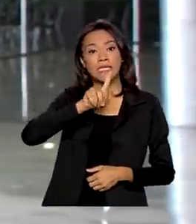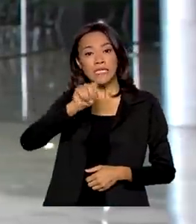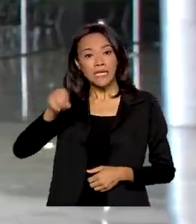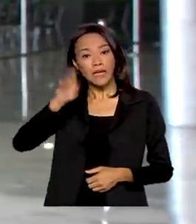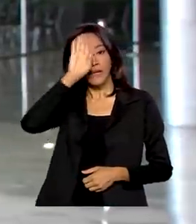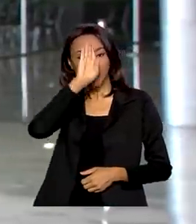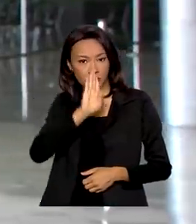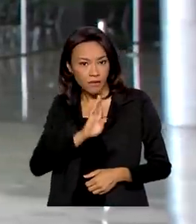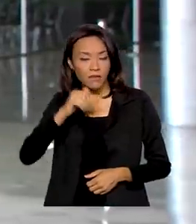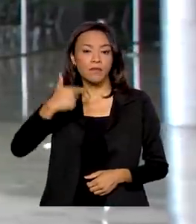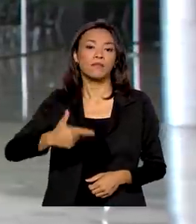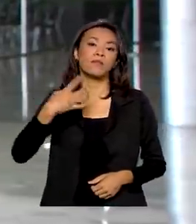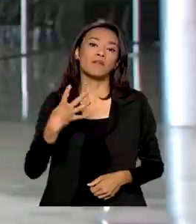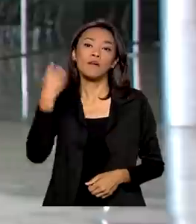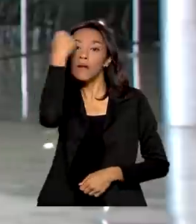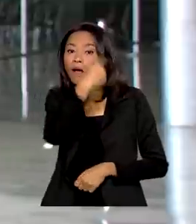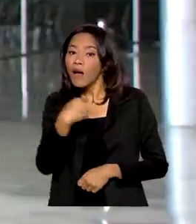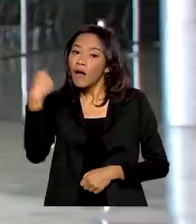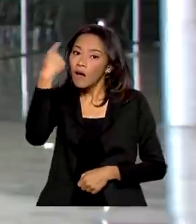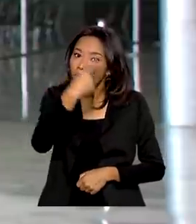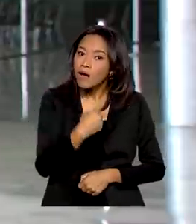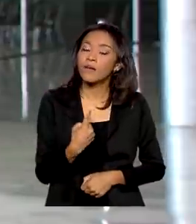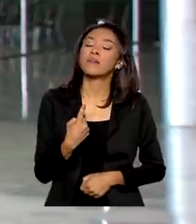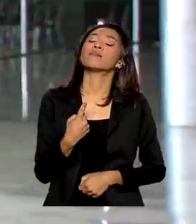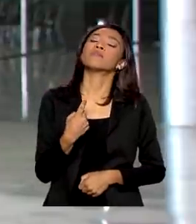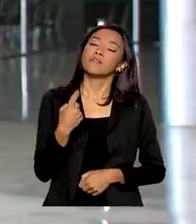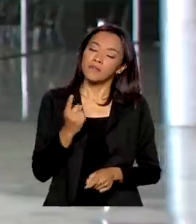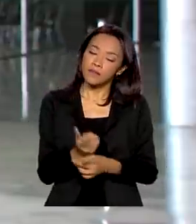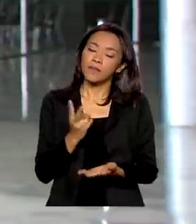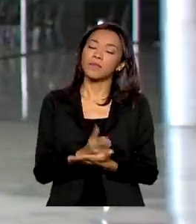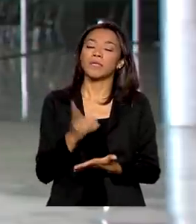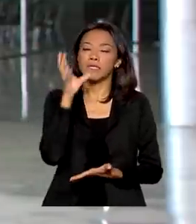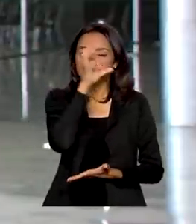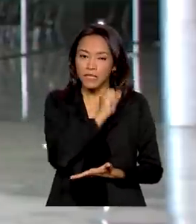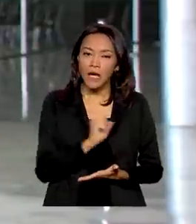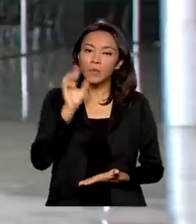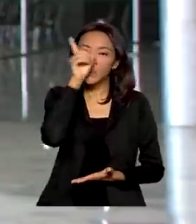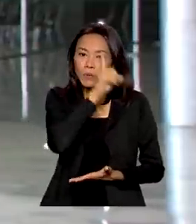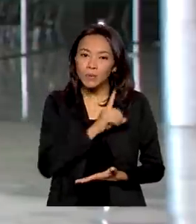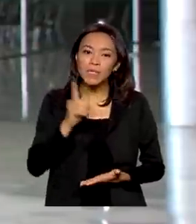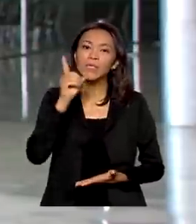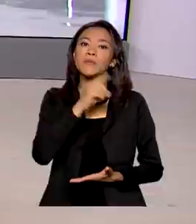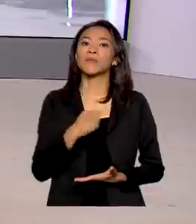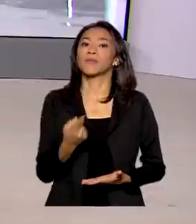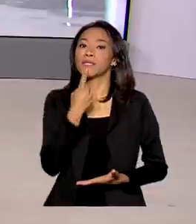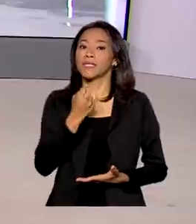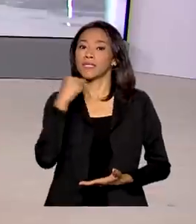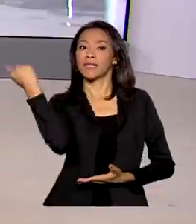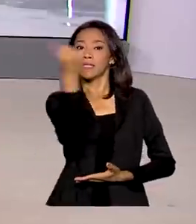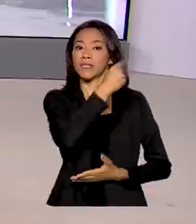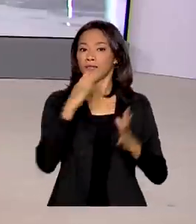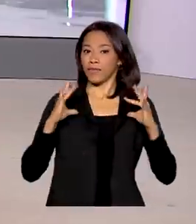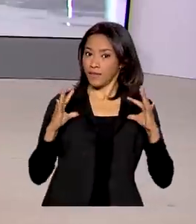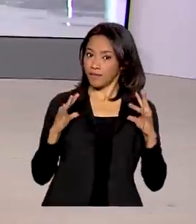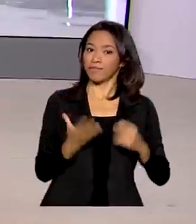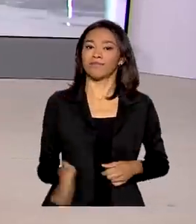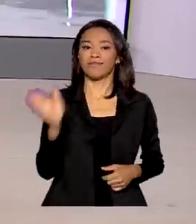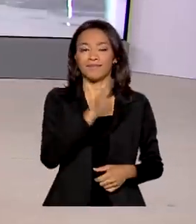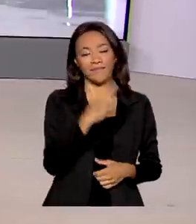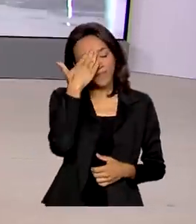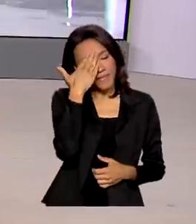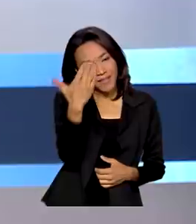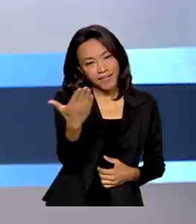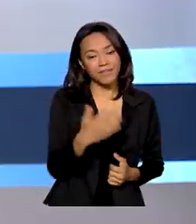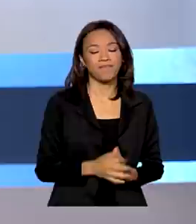que funciona 24 horas por dia, incluindo sábados, domingos e feriados. Está certo, Glauco. Obrigada pelas suas